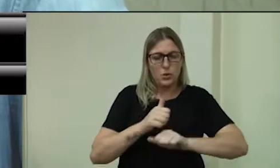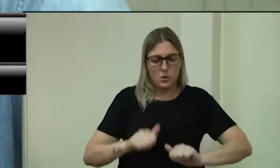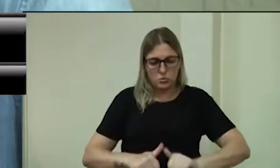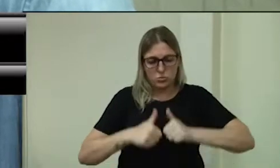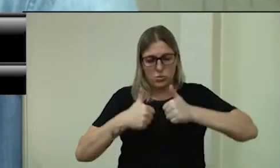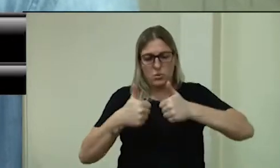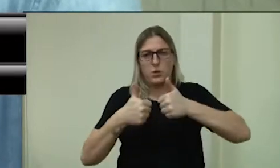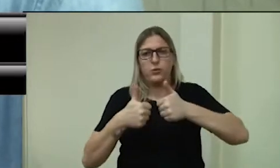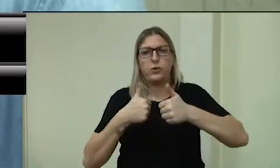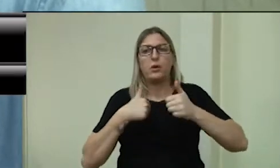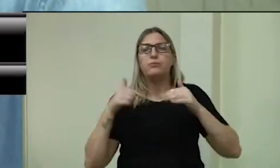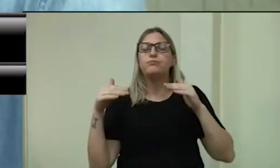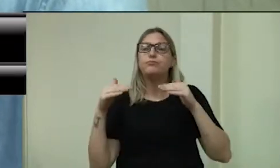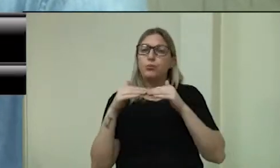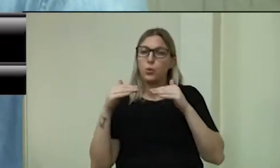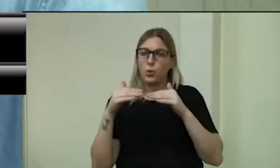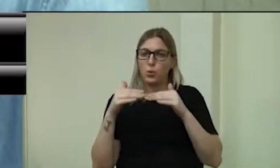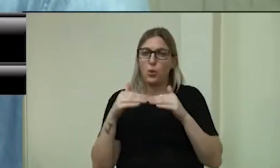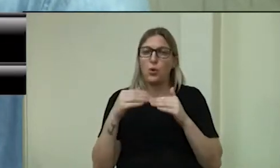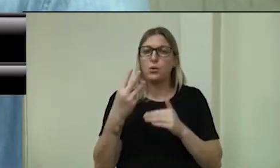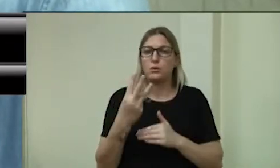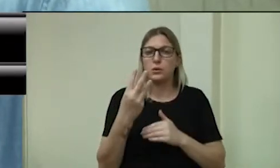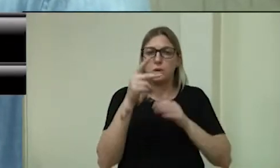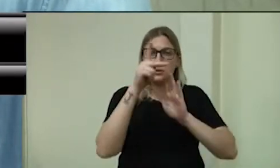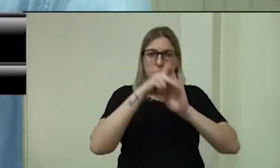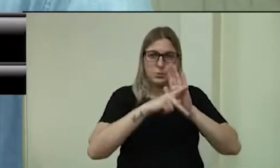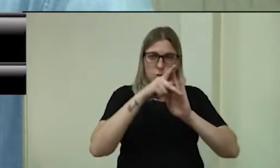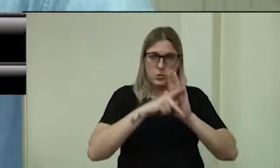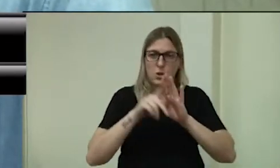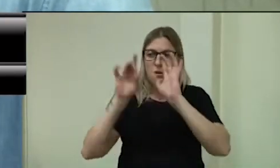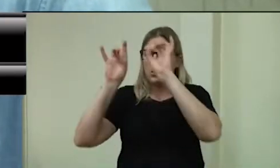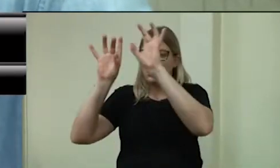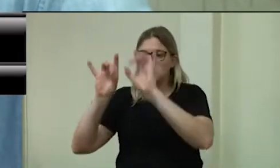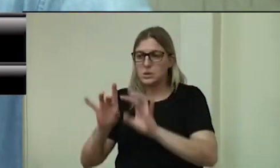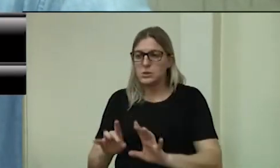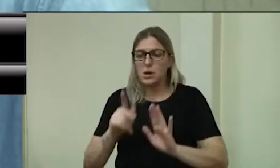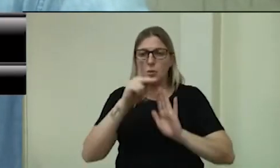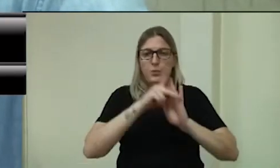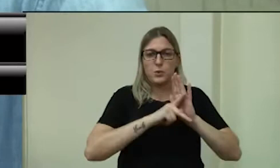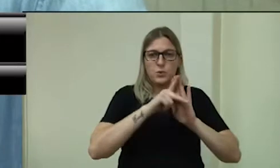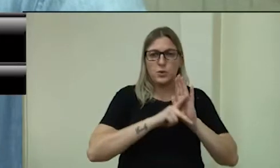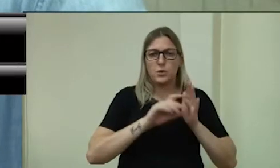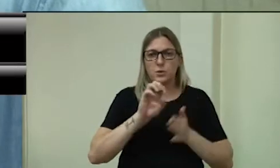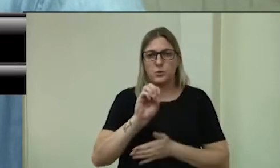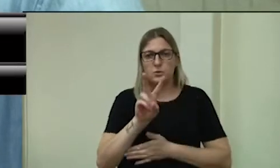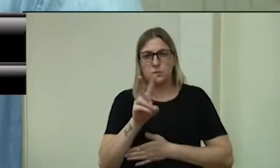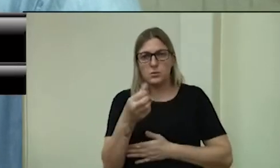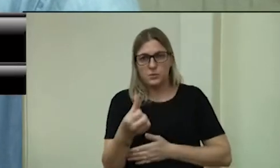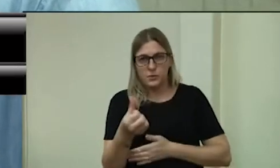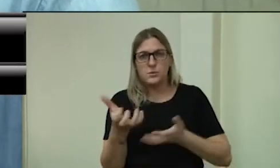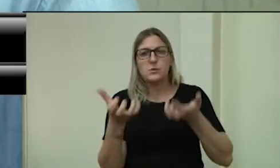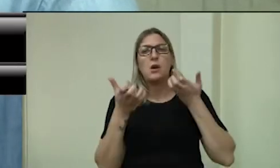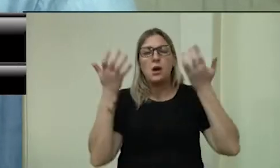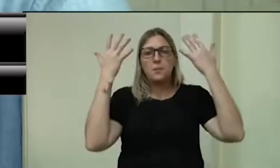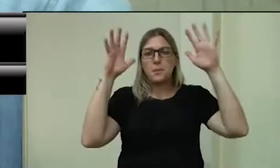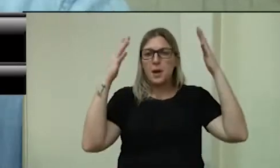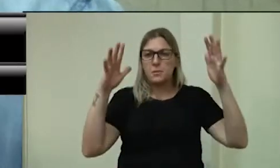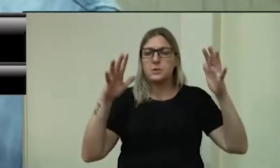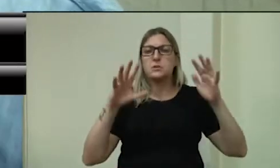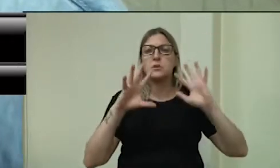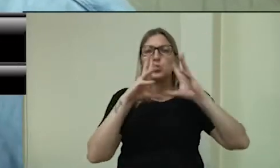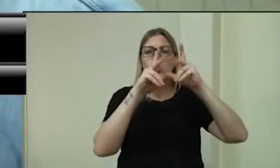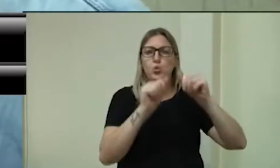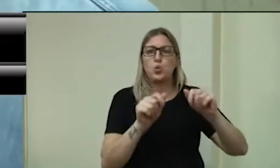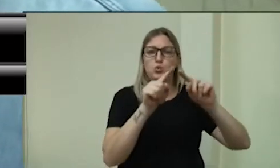sim, favorável aos três projetos, em especial ao projeto 026, onde quero parabenizar todo o executivo pela